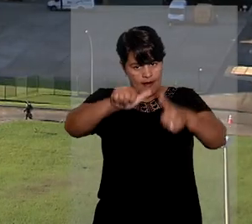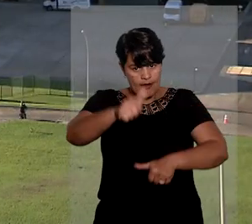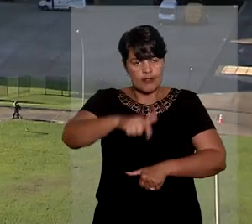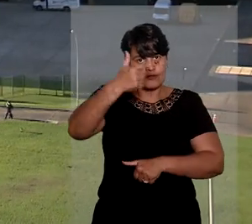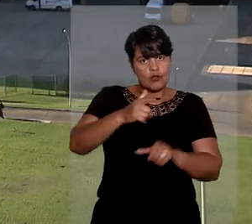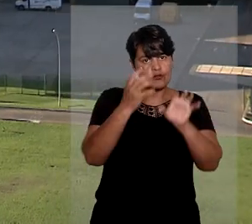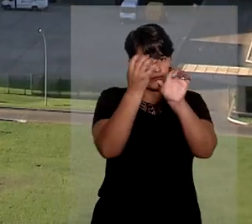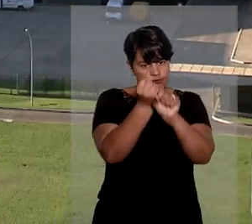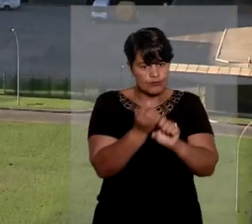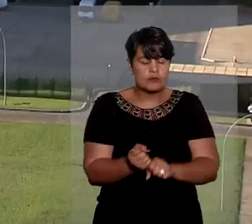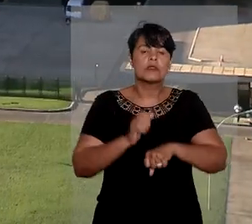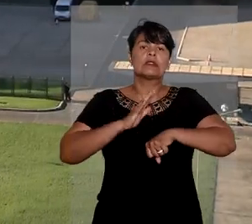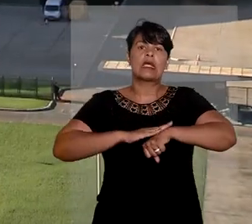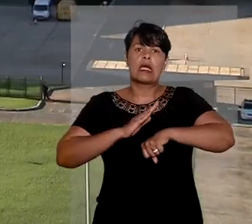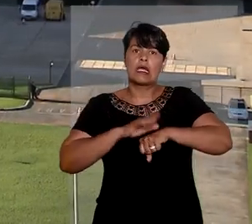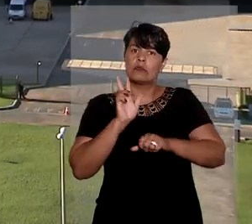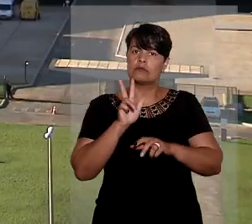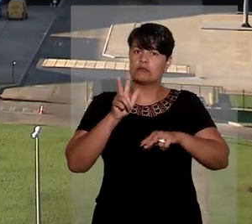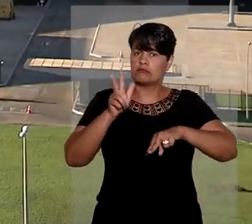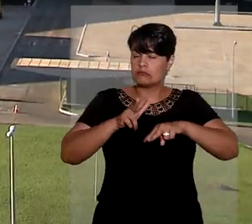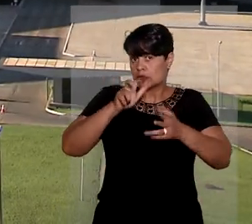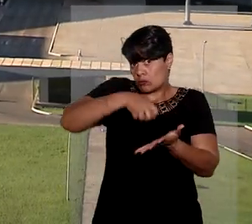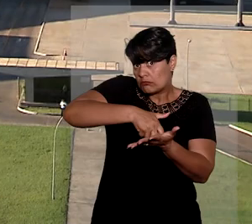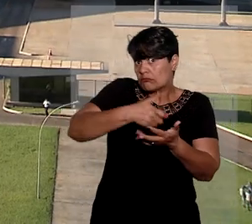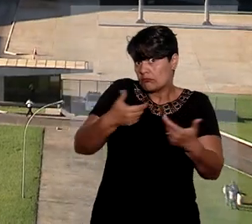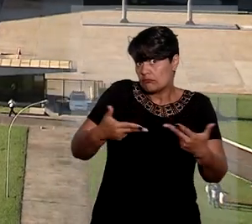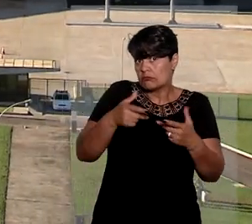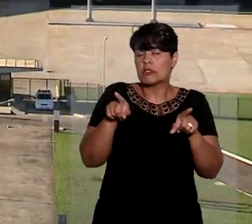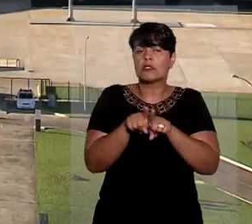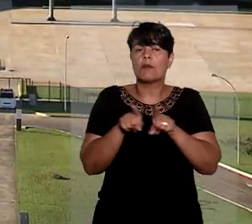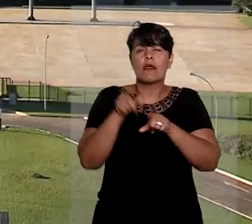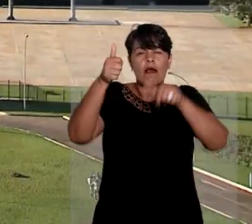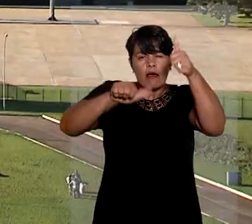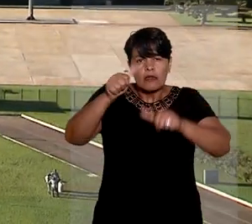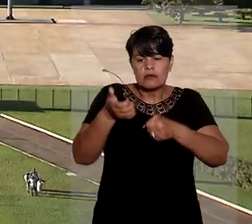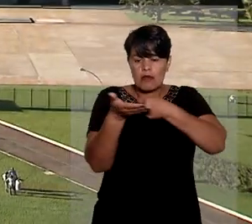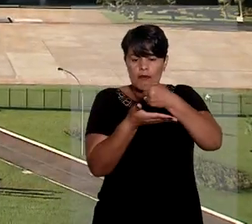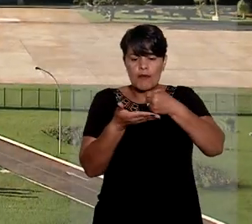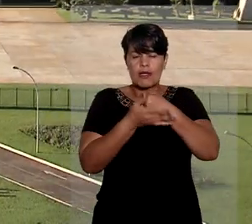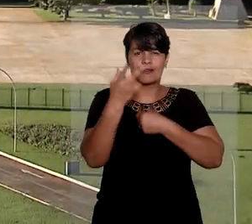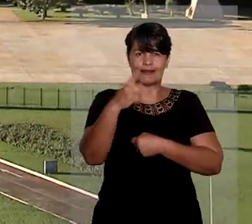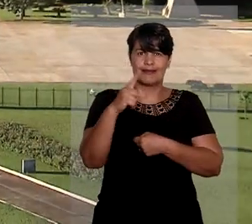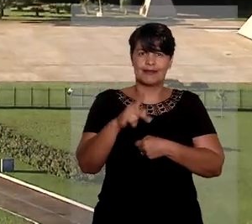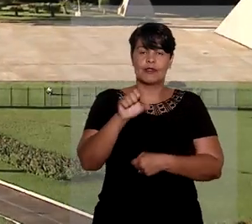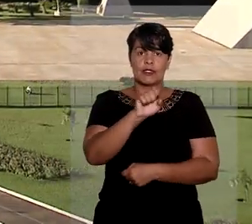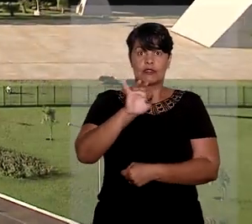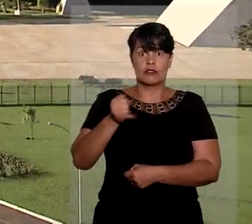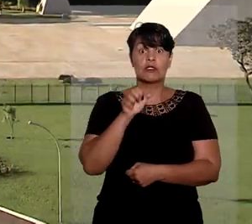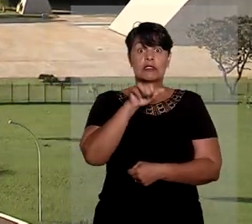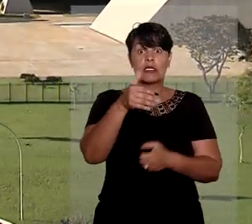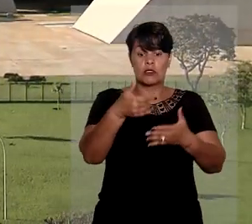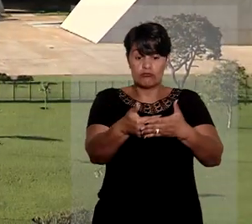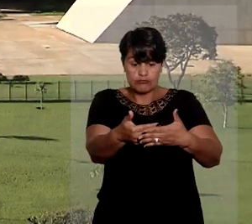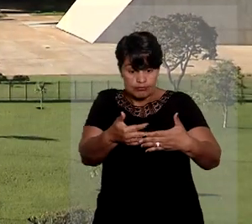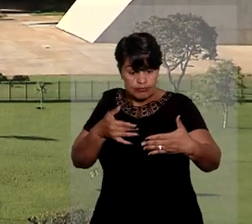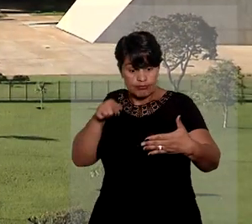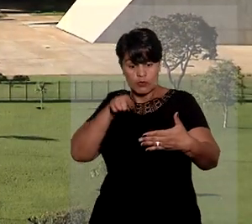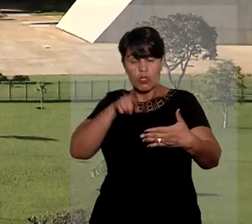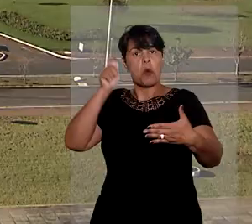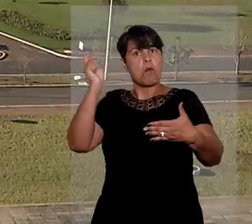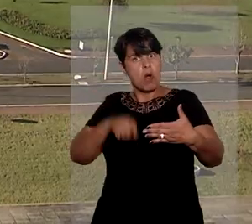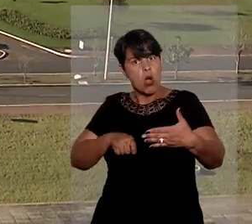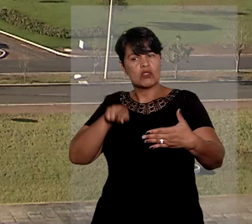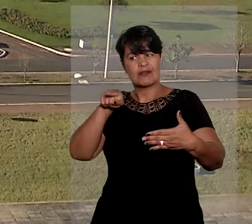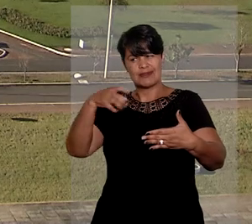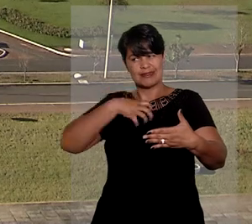da pena e verifique se, à luz da jurisprudência do STJ, as condenações anteriores da ré podem caracterizar maus